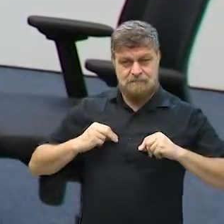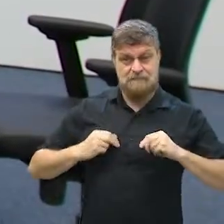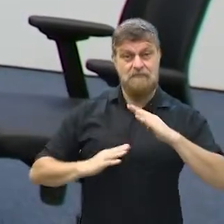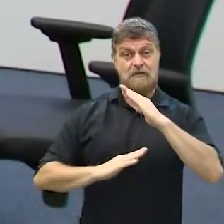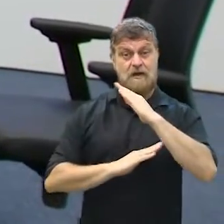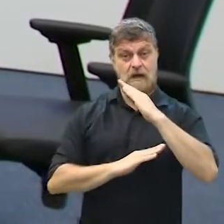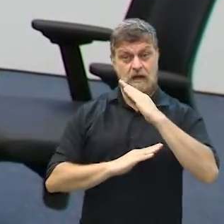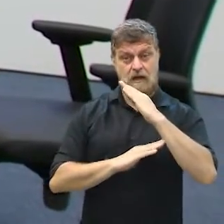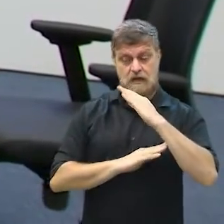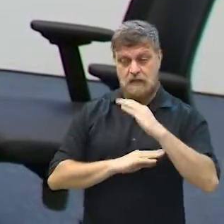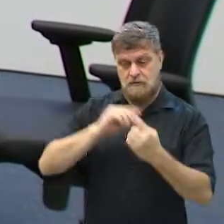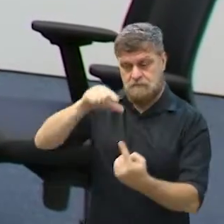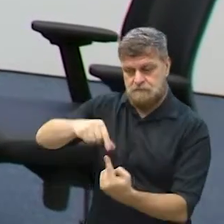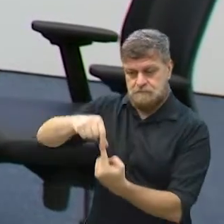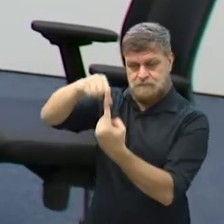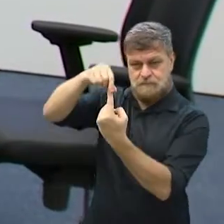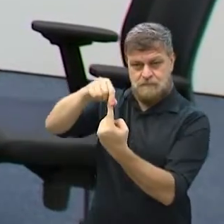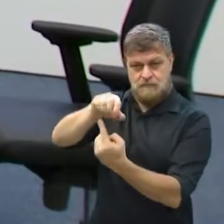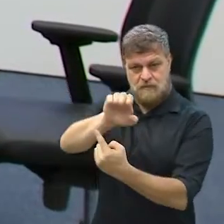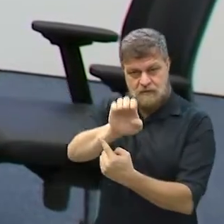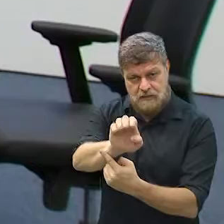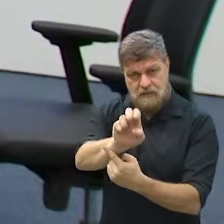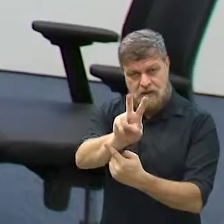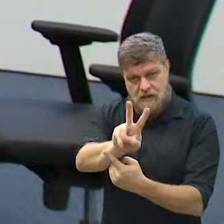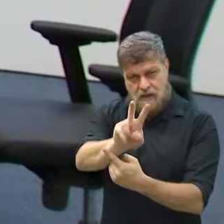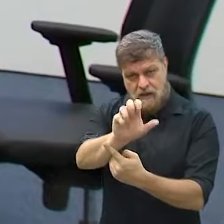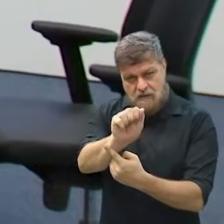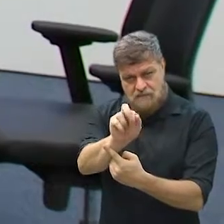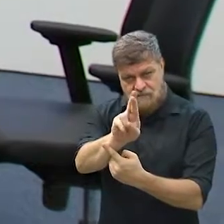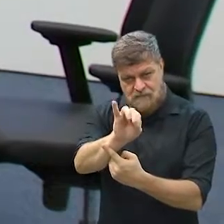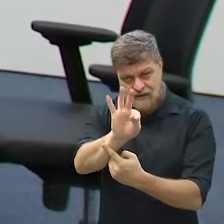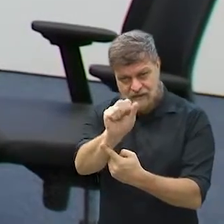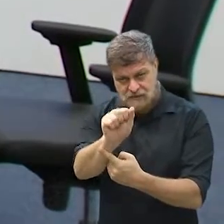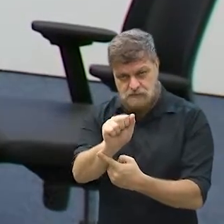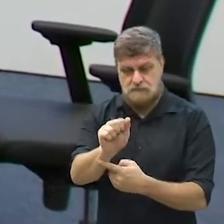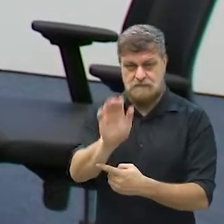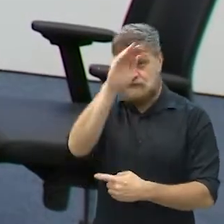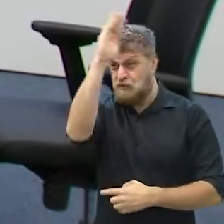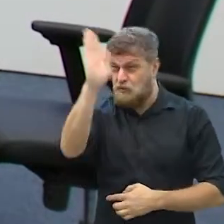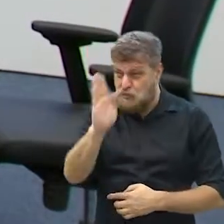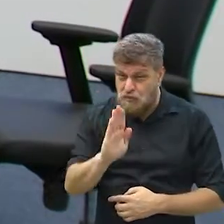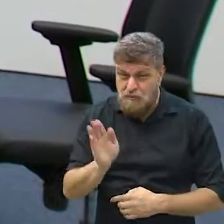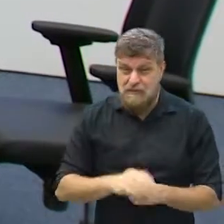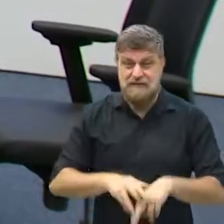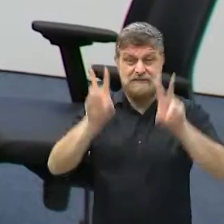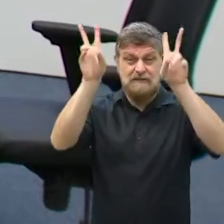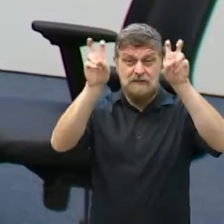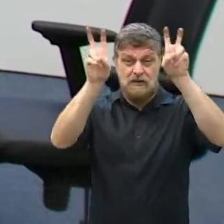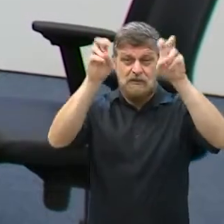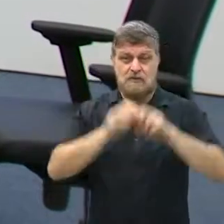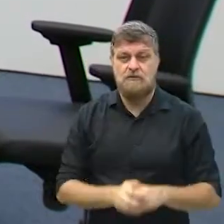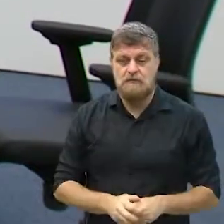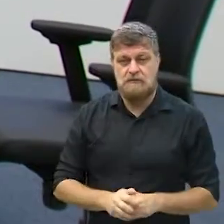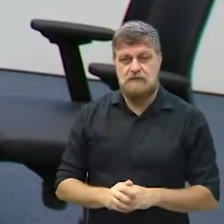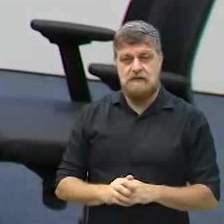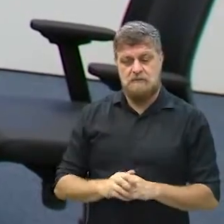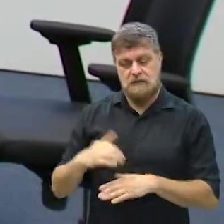Câmara Municipal ao doutor Evaristo Miranda, que é uma das grandes referências nacionais no debate sobre